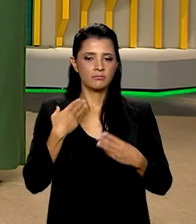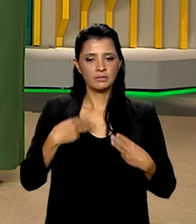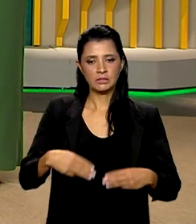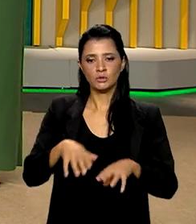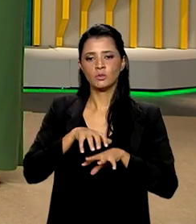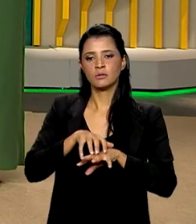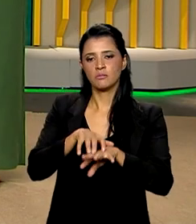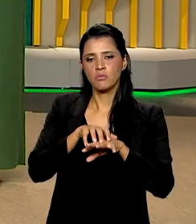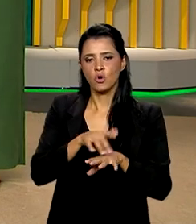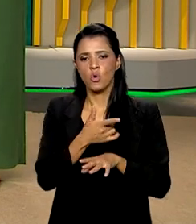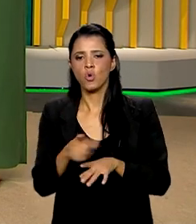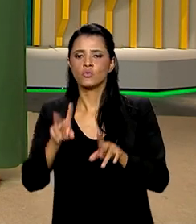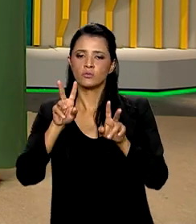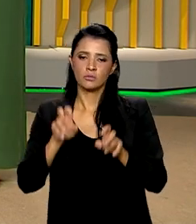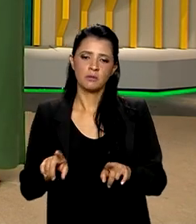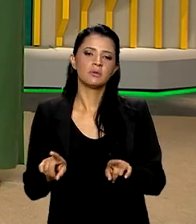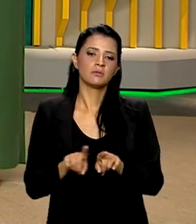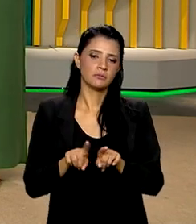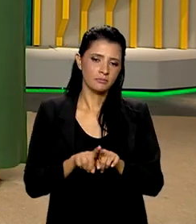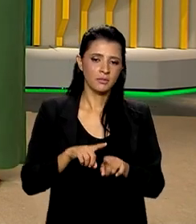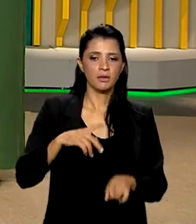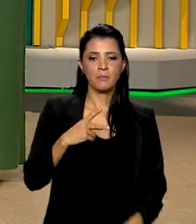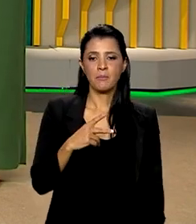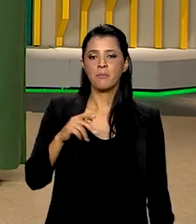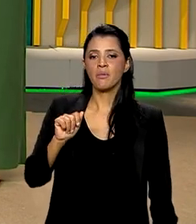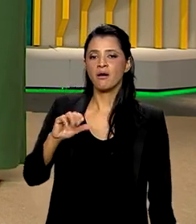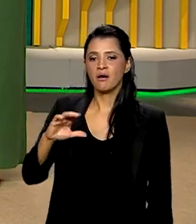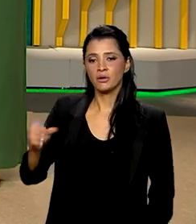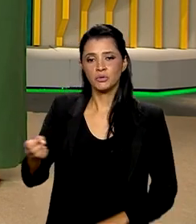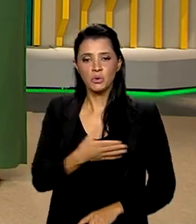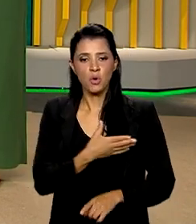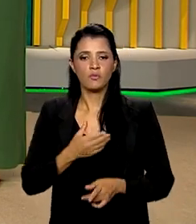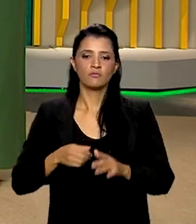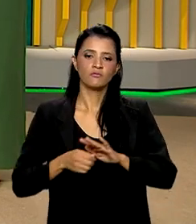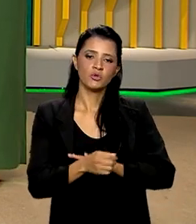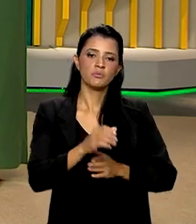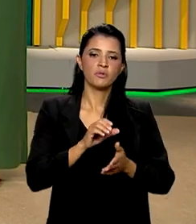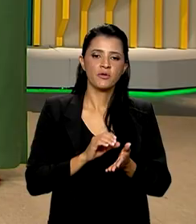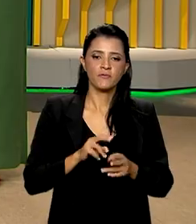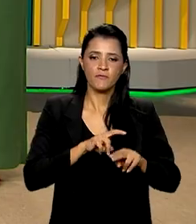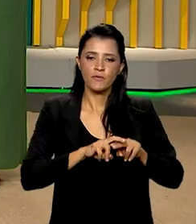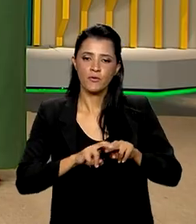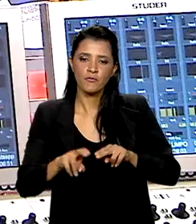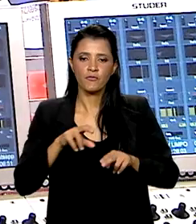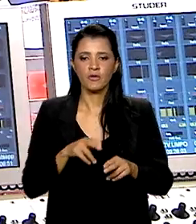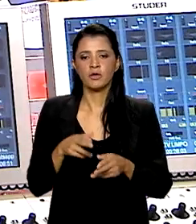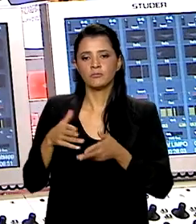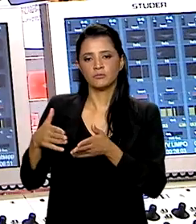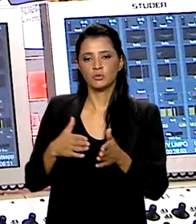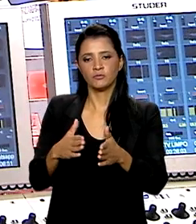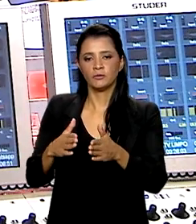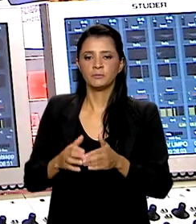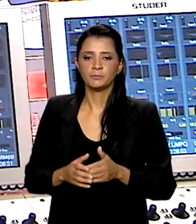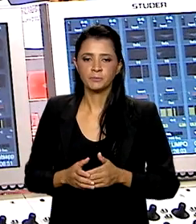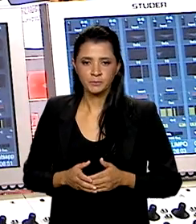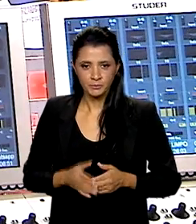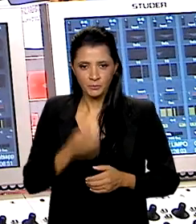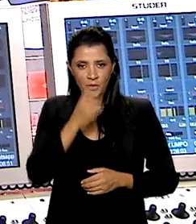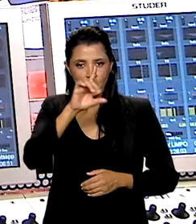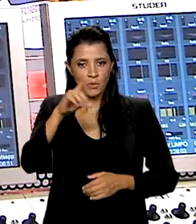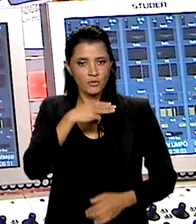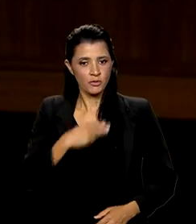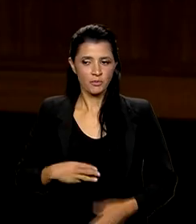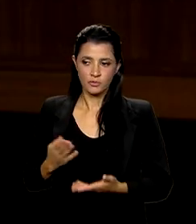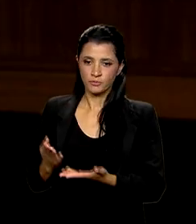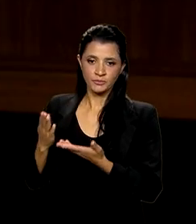sobre outros temas, como o novo PAC e investimentos em ferrovias e rodovias no país. No Bom Dia, Ministro,